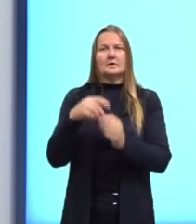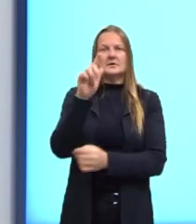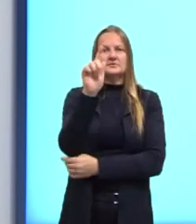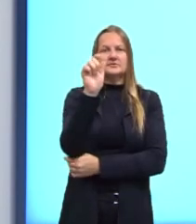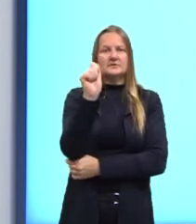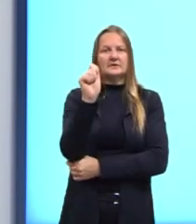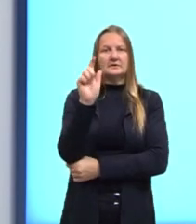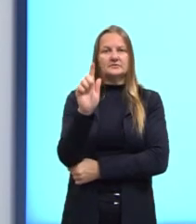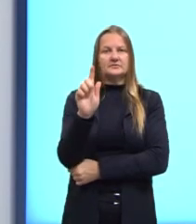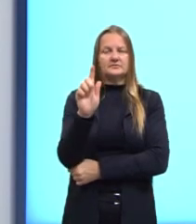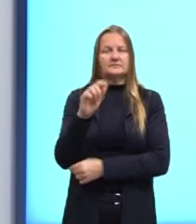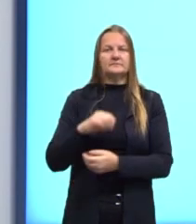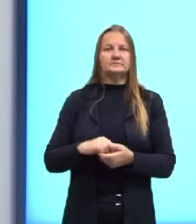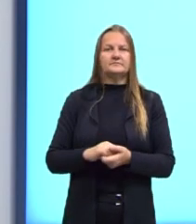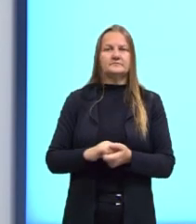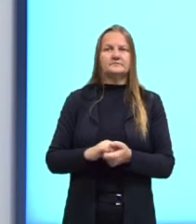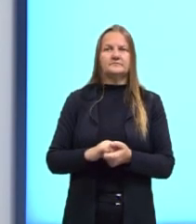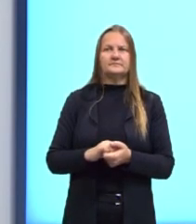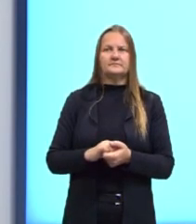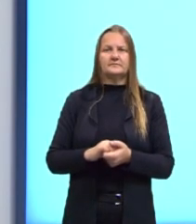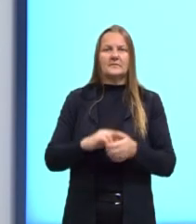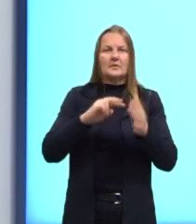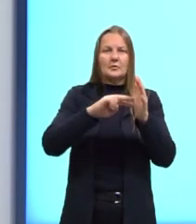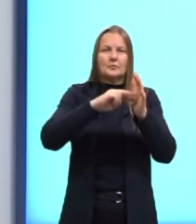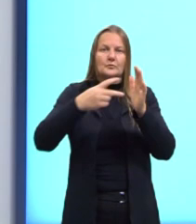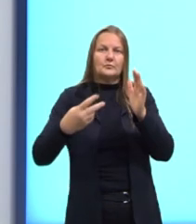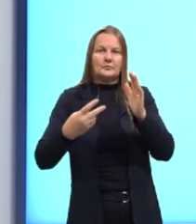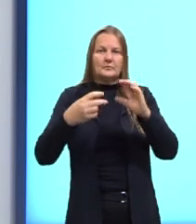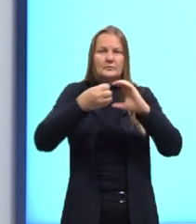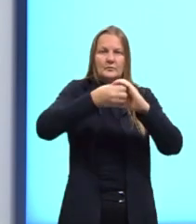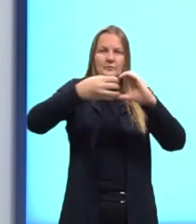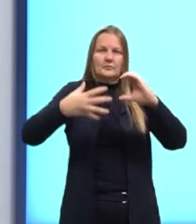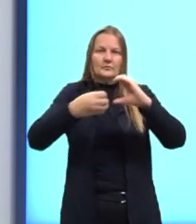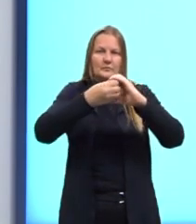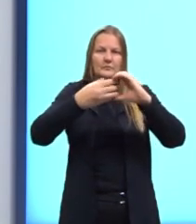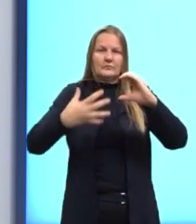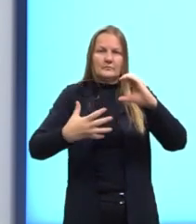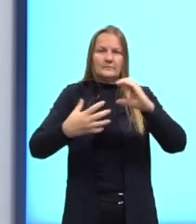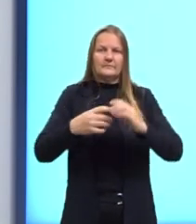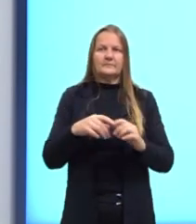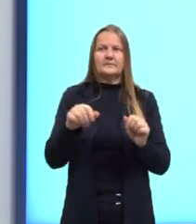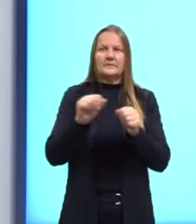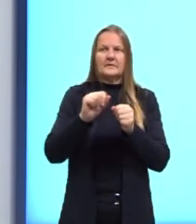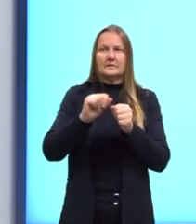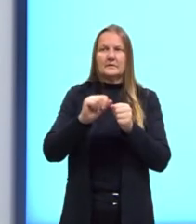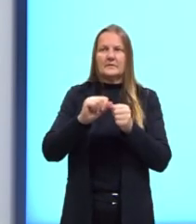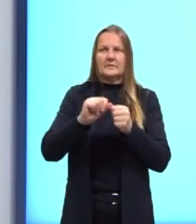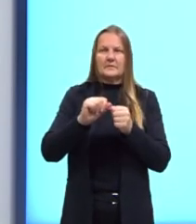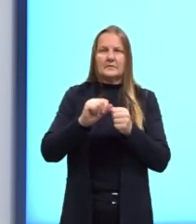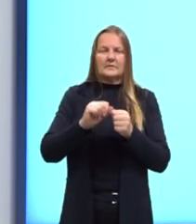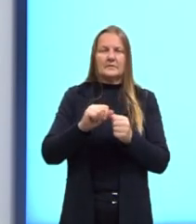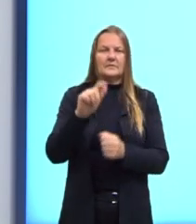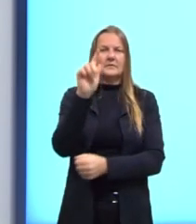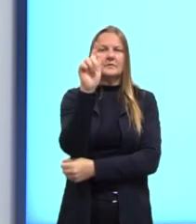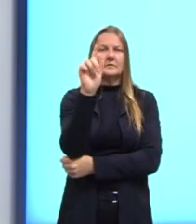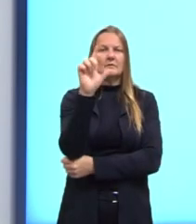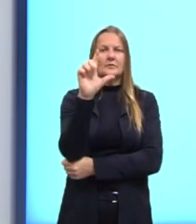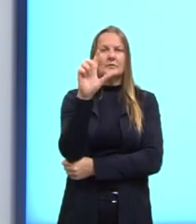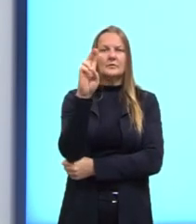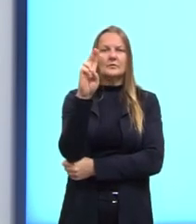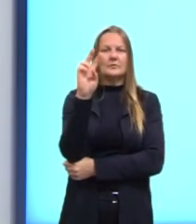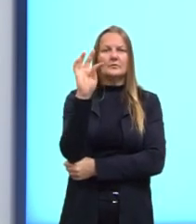aqui traduz essa informação, esse código genético, e forma-se, então, o glutamato,